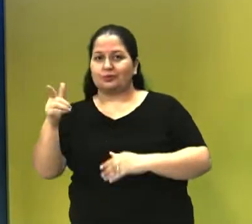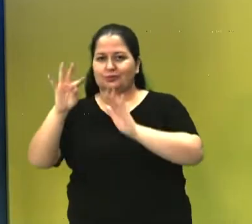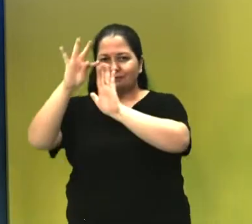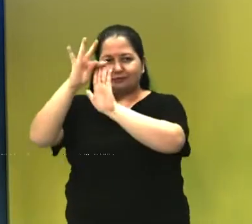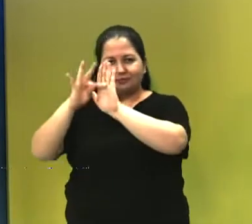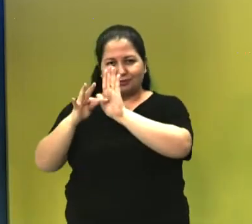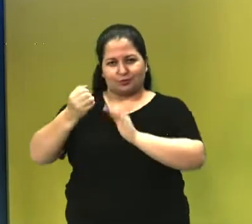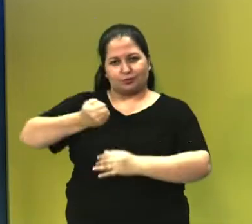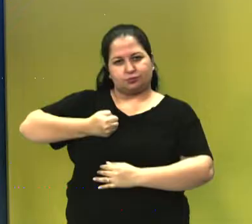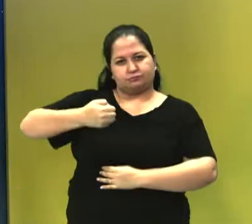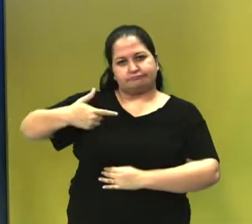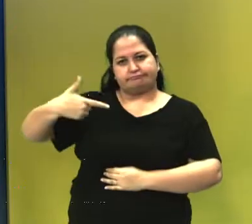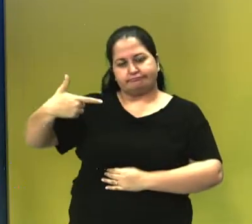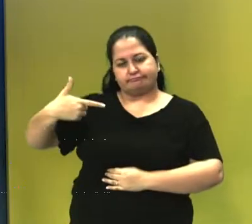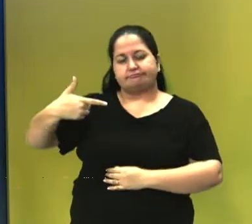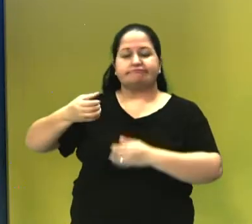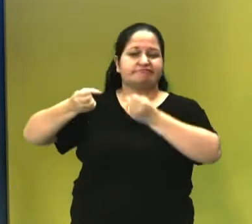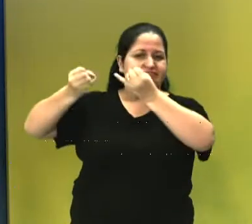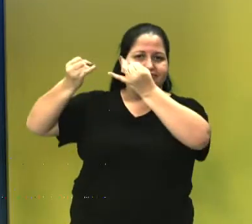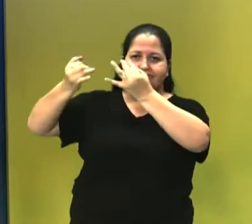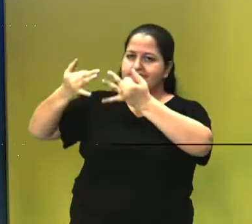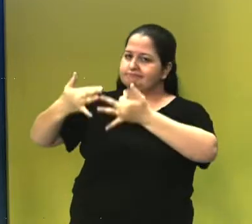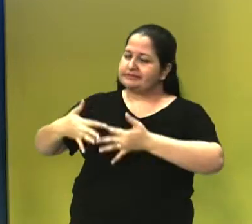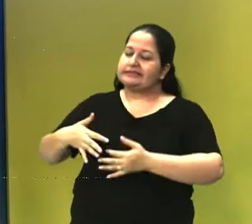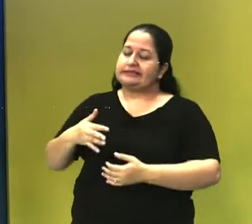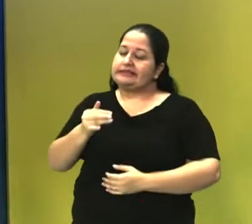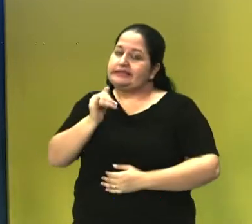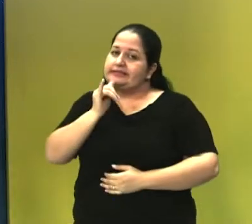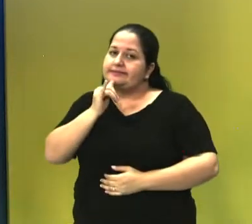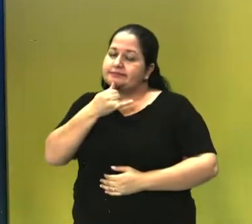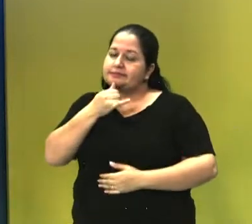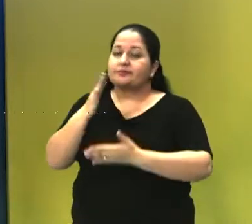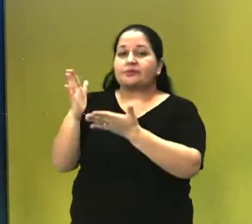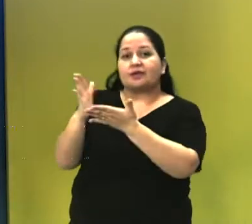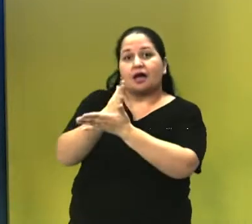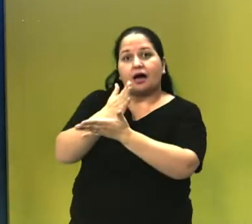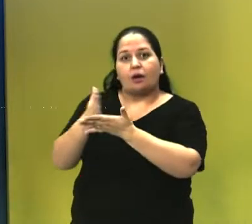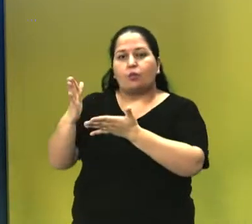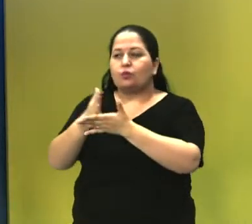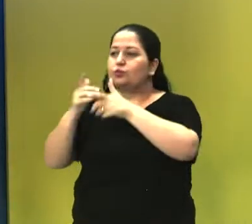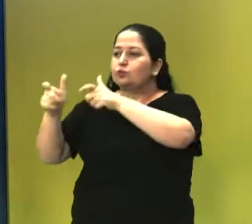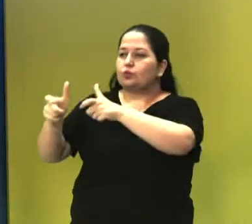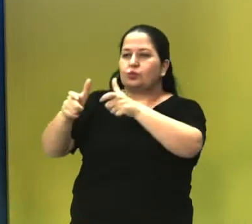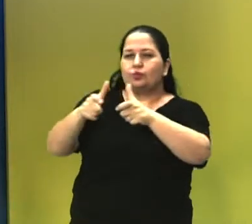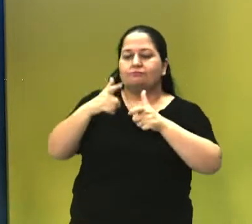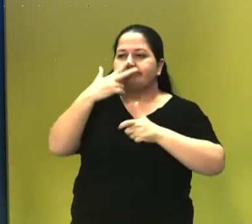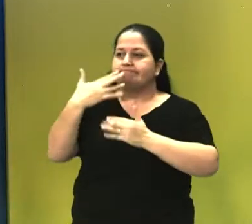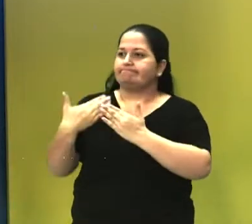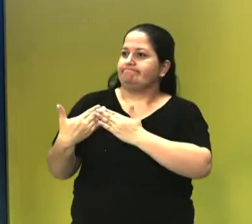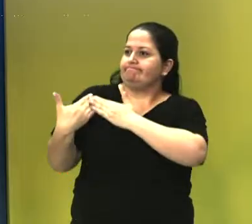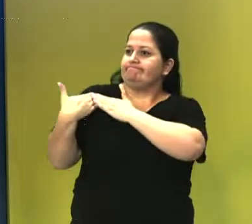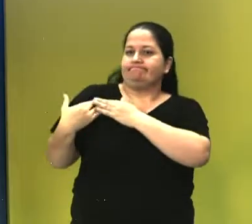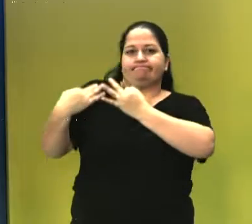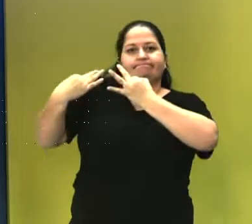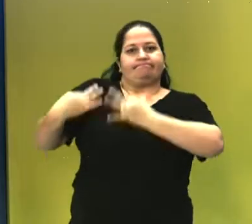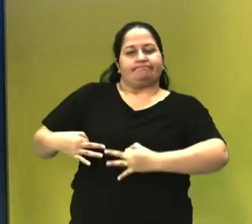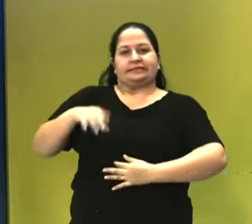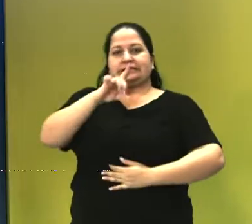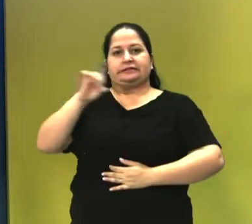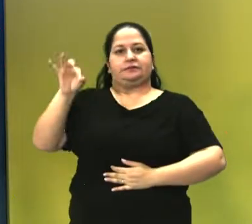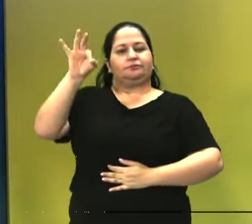tendência é que a competência dessas instituições venha sendo colocada em xeque e, por um outro lado,